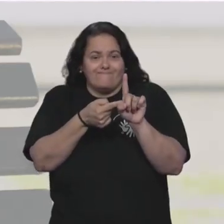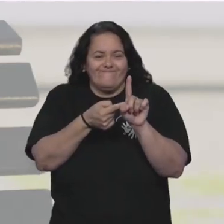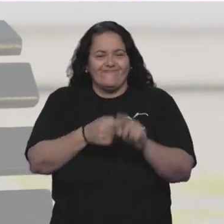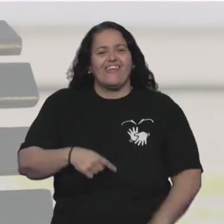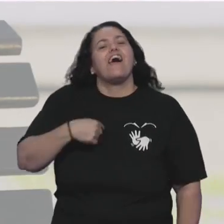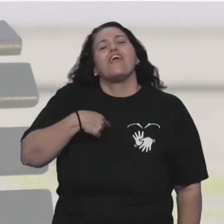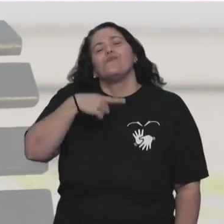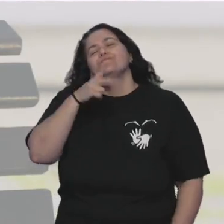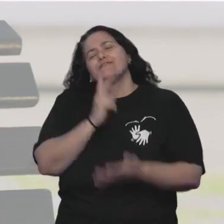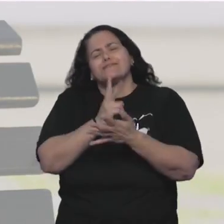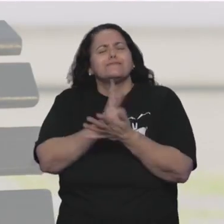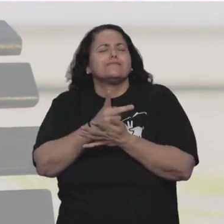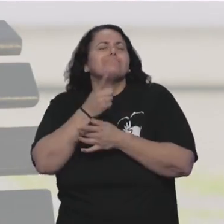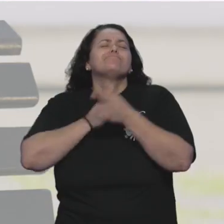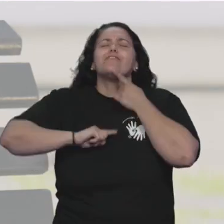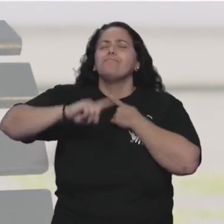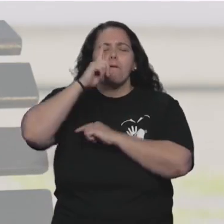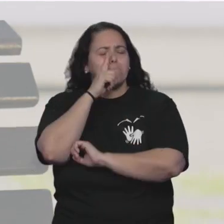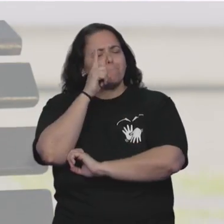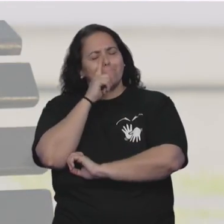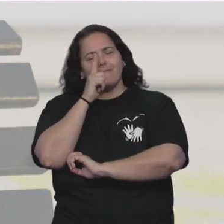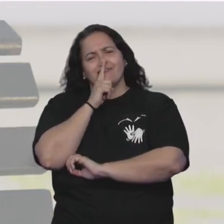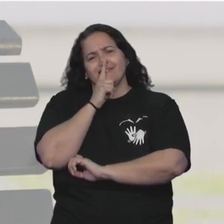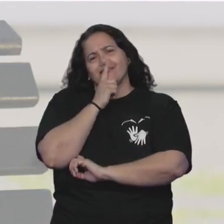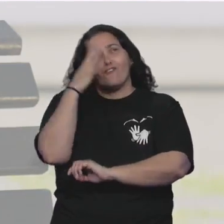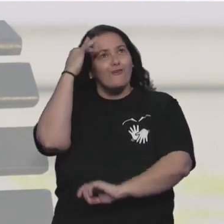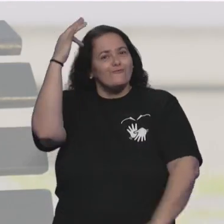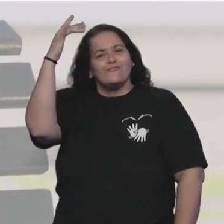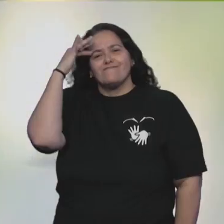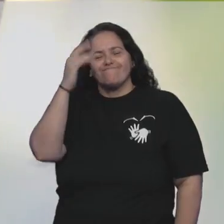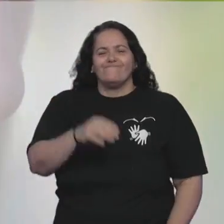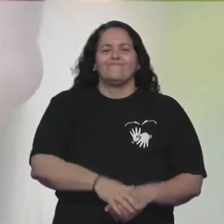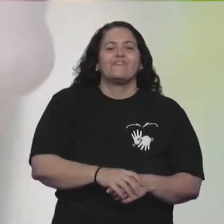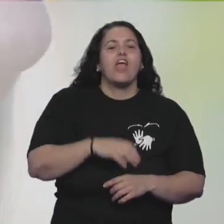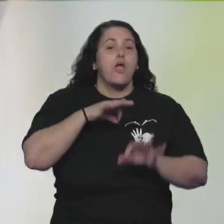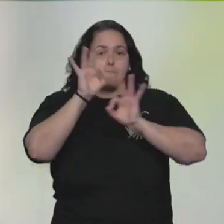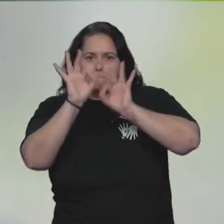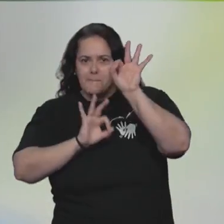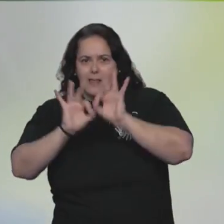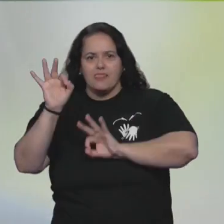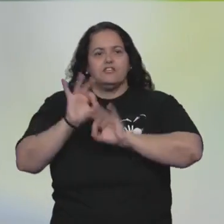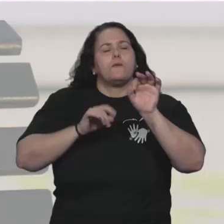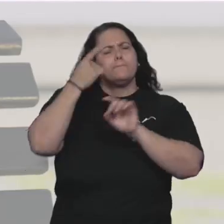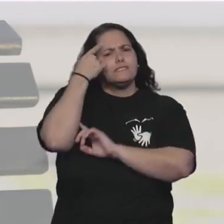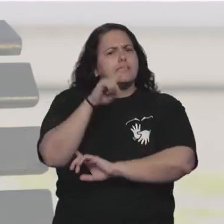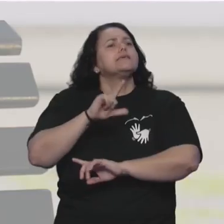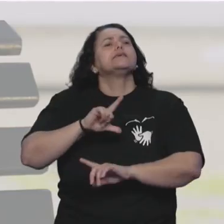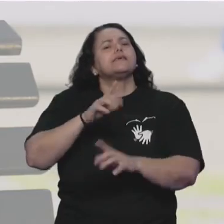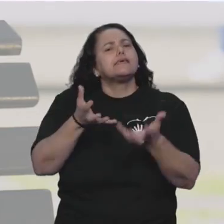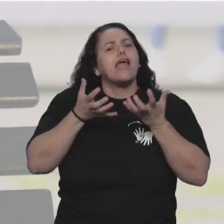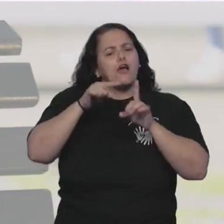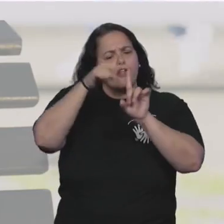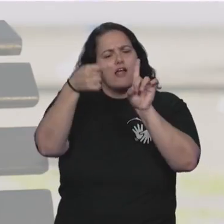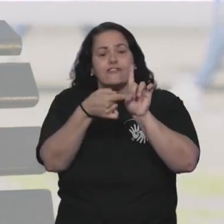A maternidade sempre foi, desde que me conheço por gente, algo que eu sempre quis. Eu planejei, eu sempre pensei, eu quero